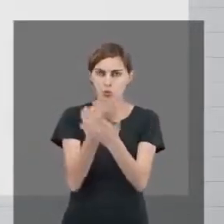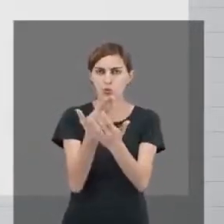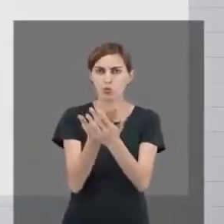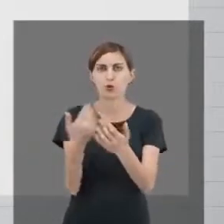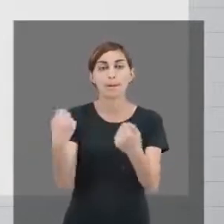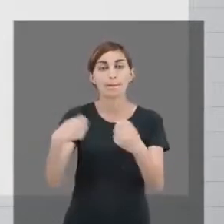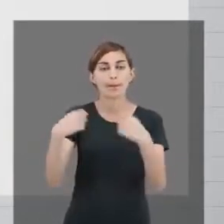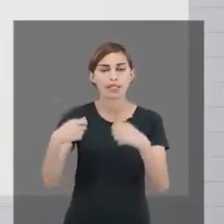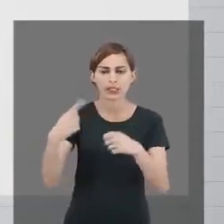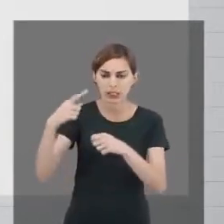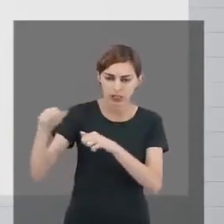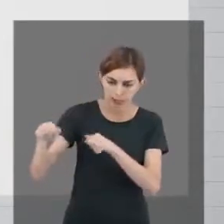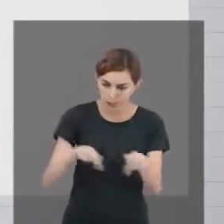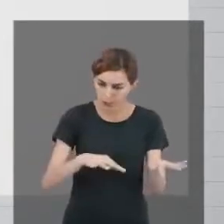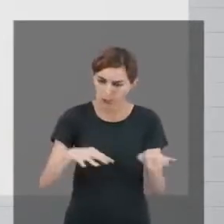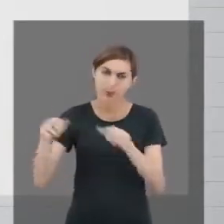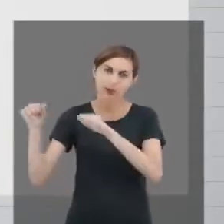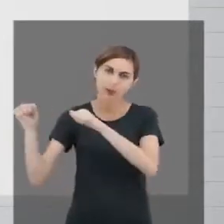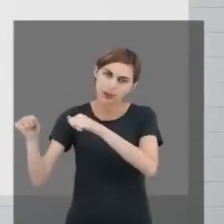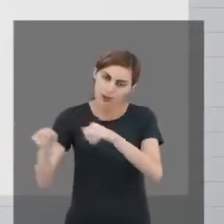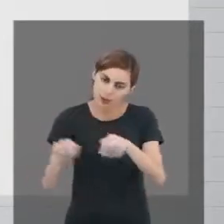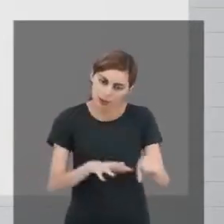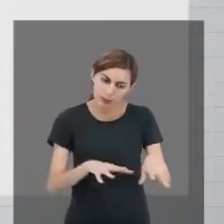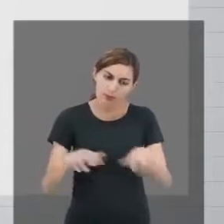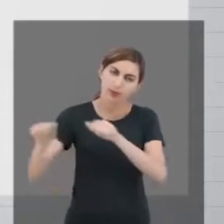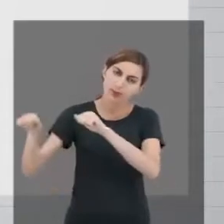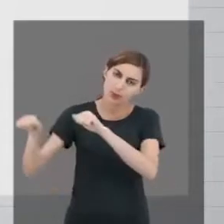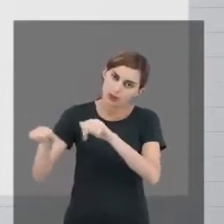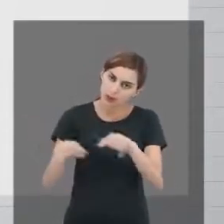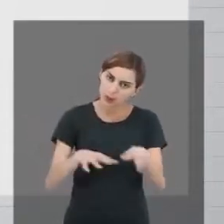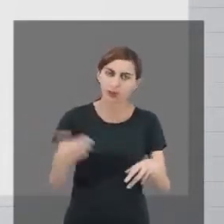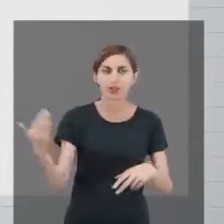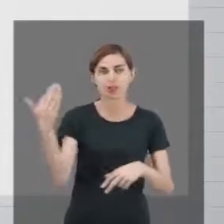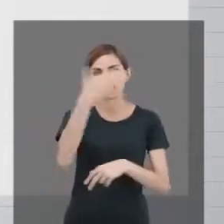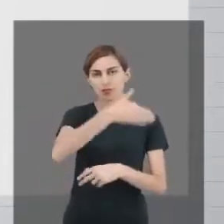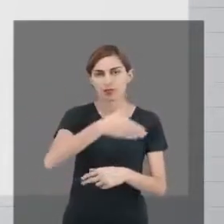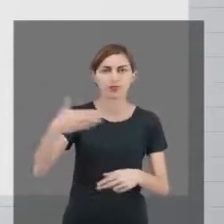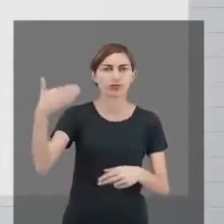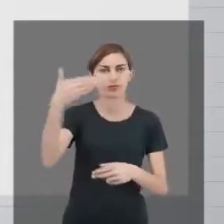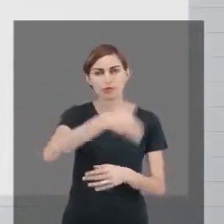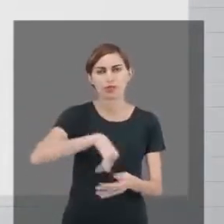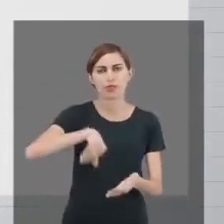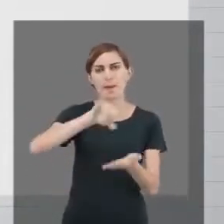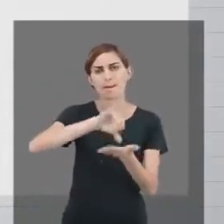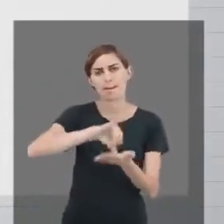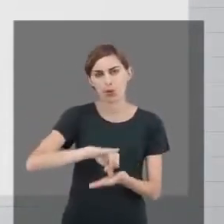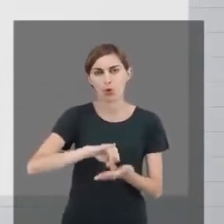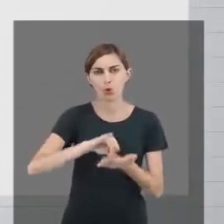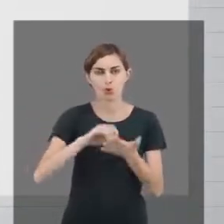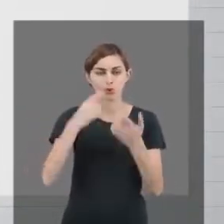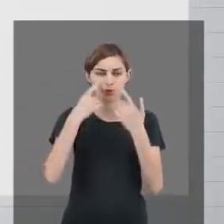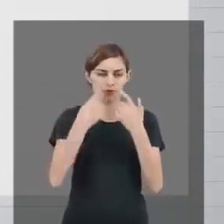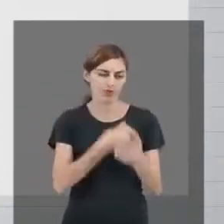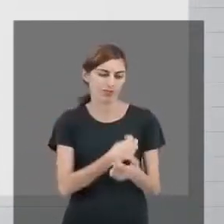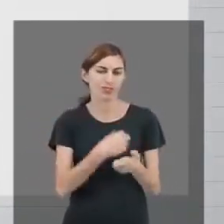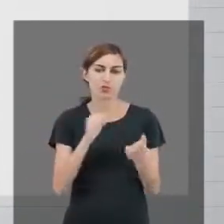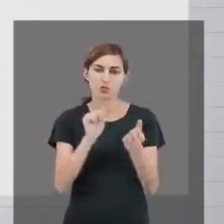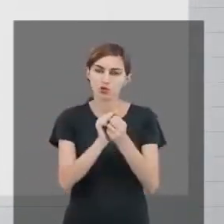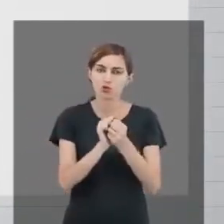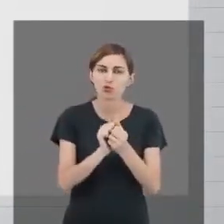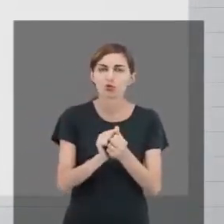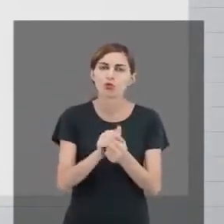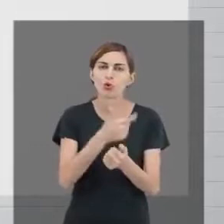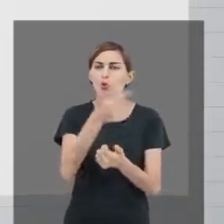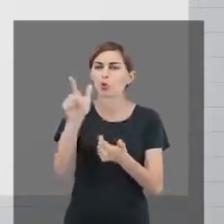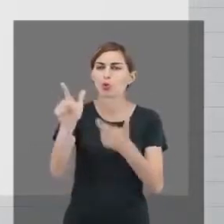todas as semanas, ir aos polos de apoio presencial para vivenciar um momento de